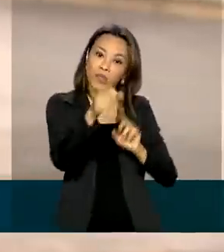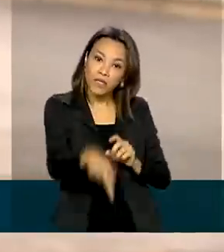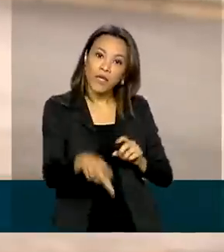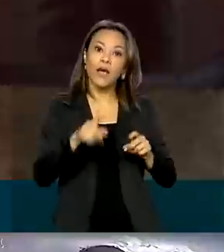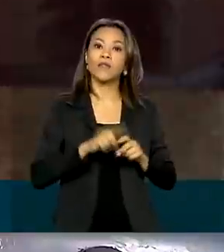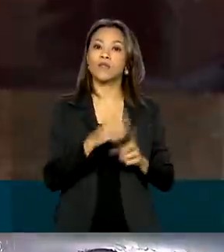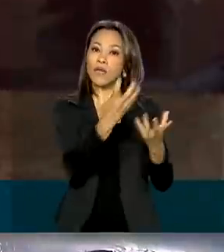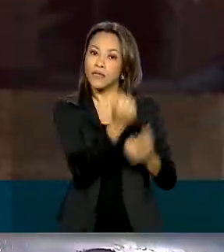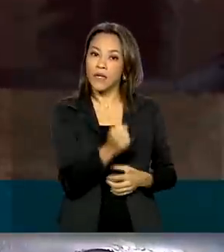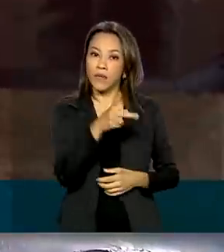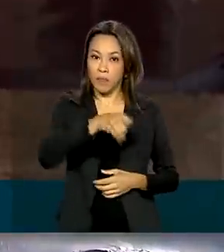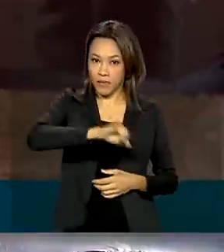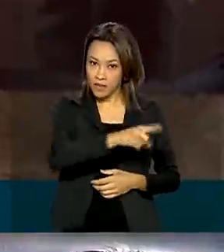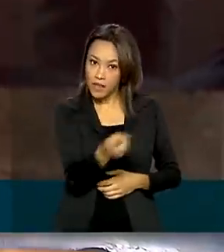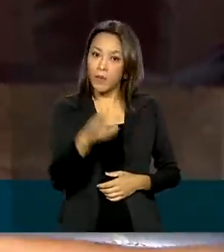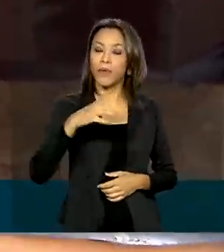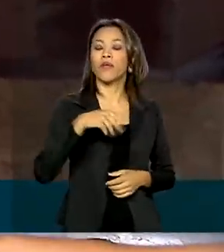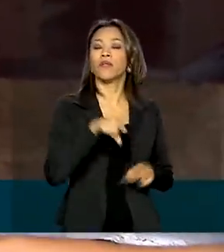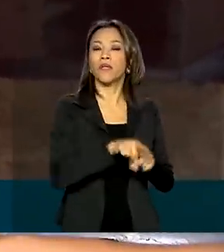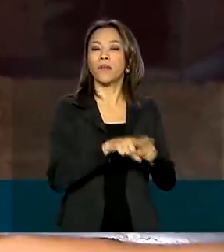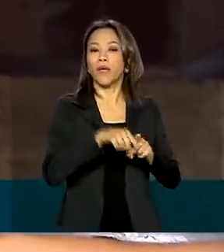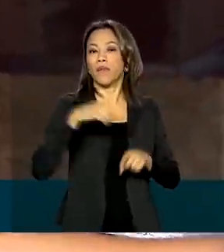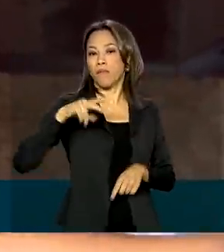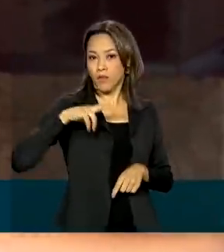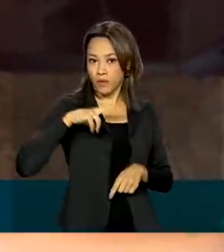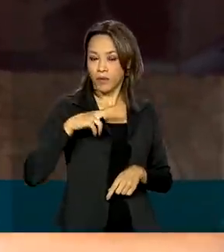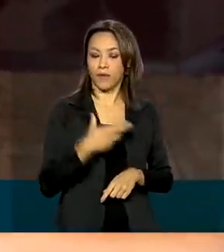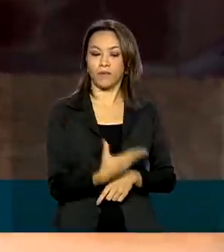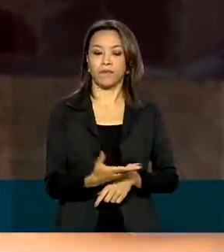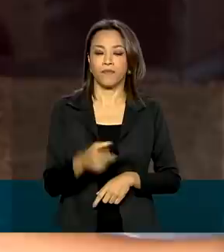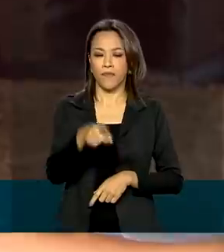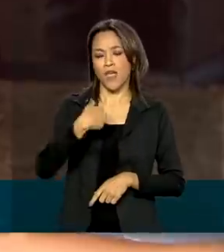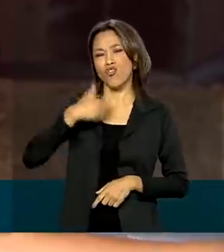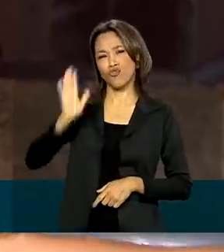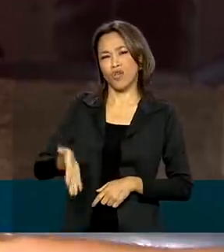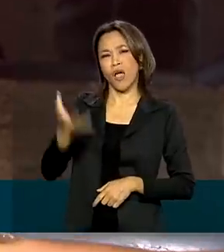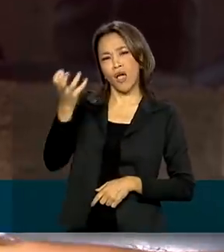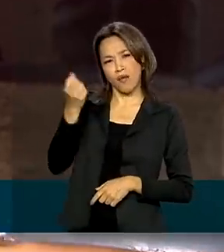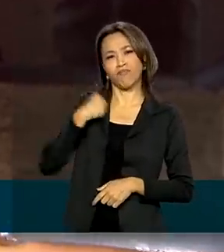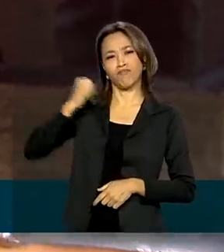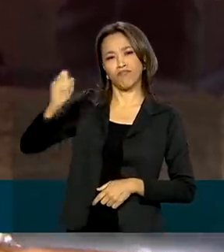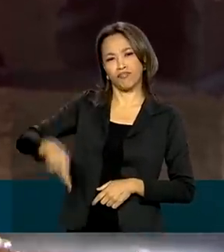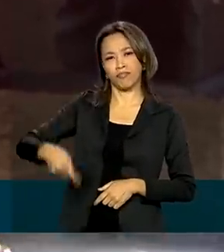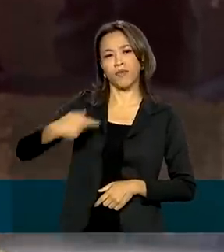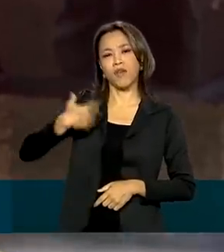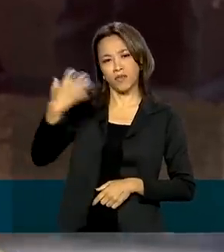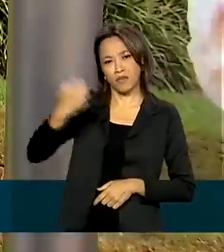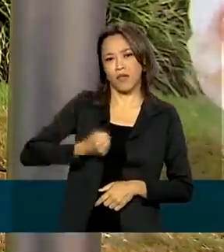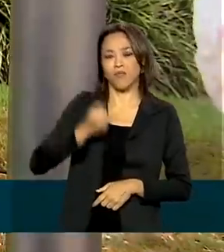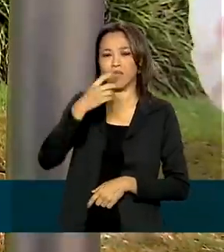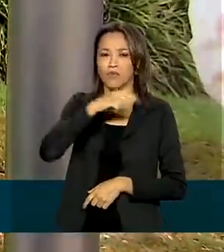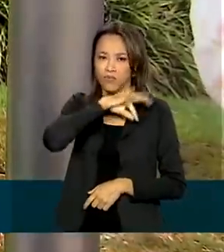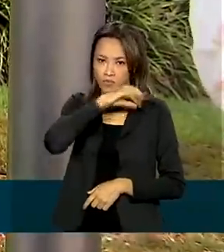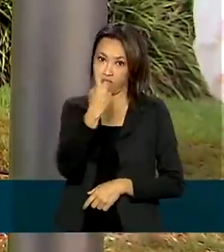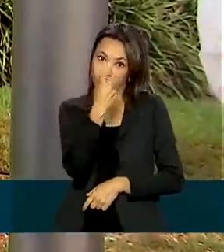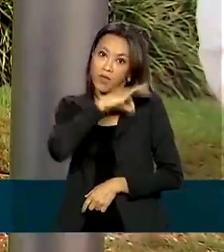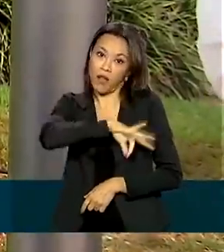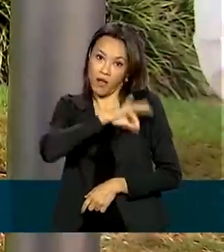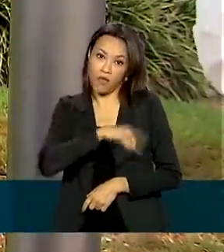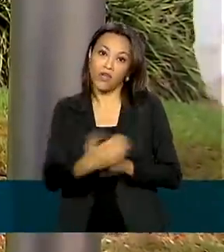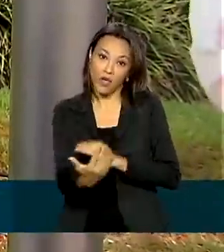pensionistas. Já ajuda, né? Porque eu sou aposentada, já ganho salários em todo mês, já ajuda muito. É importante